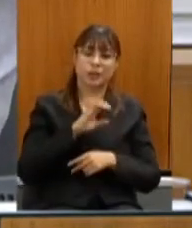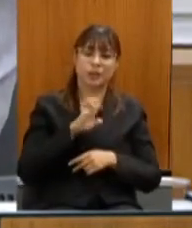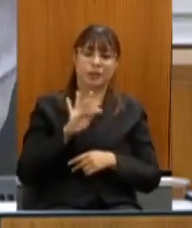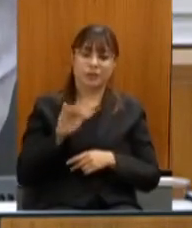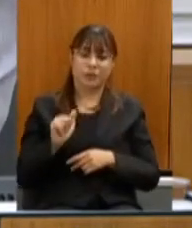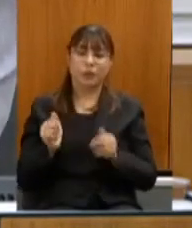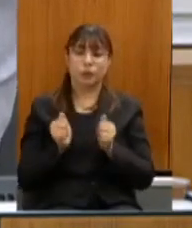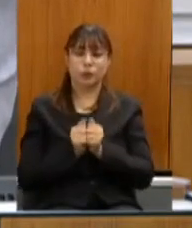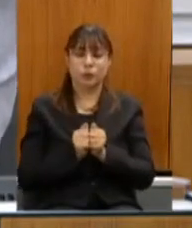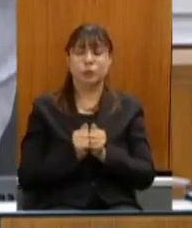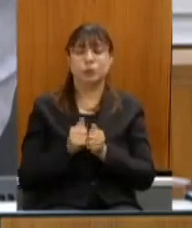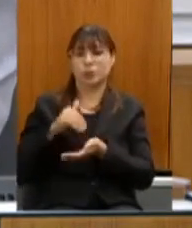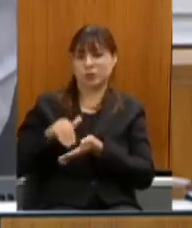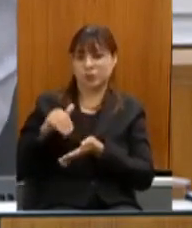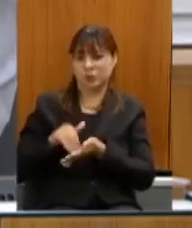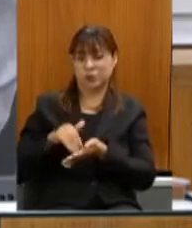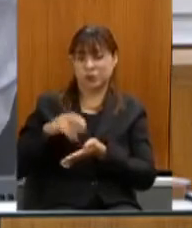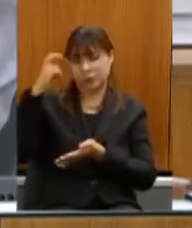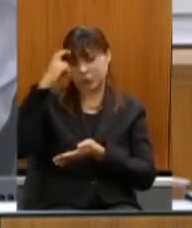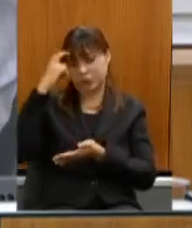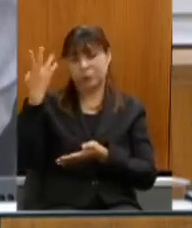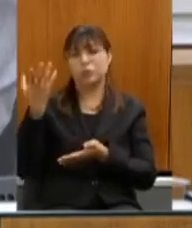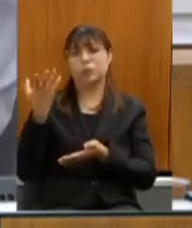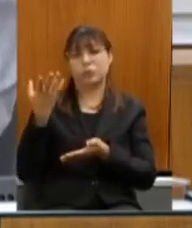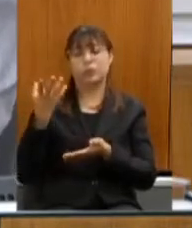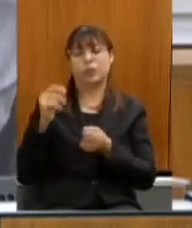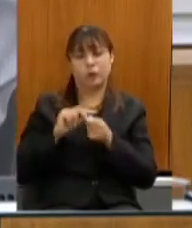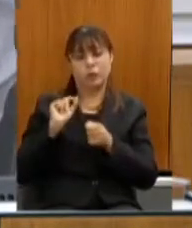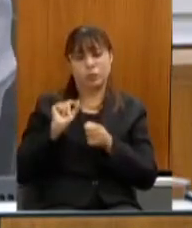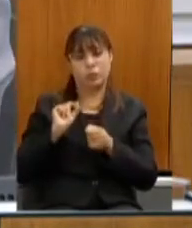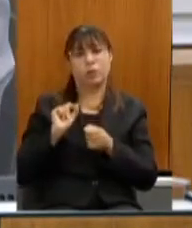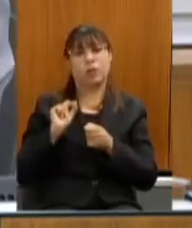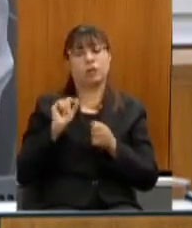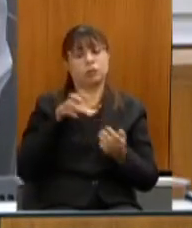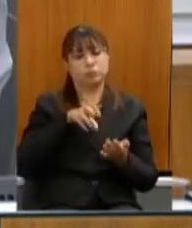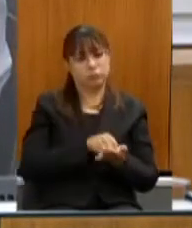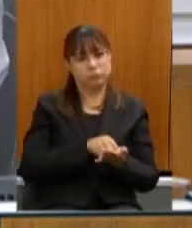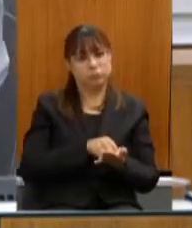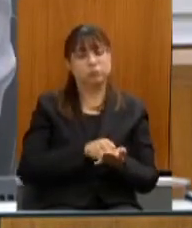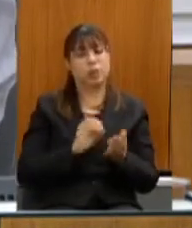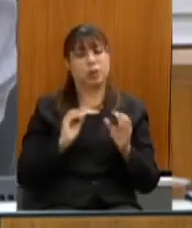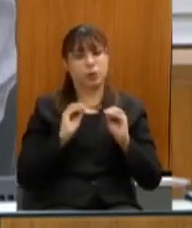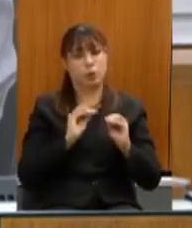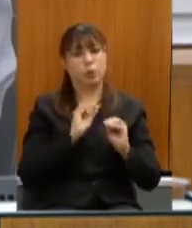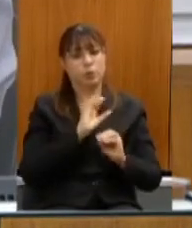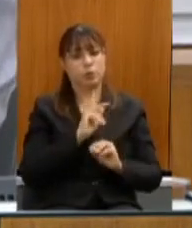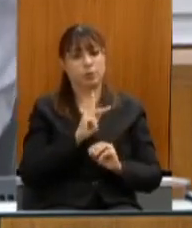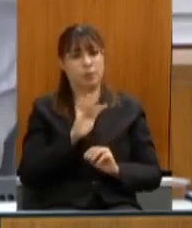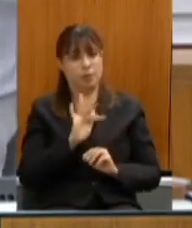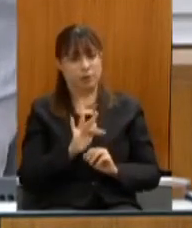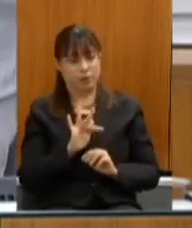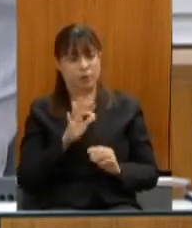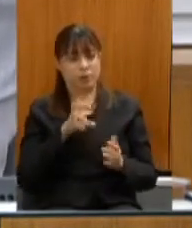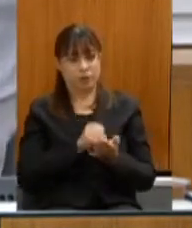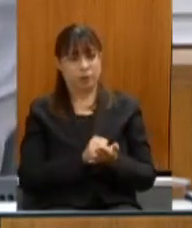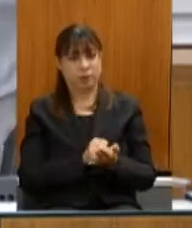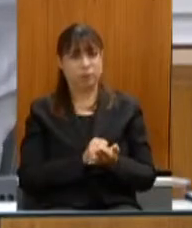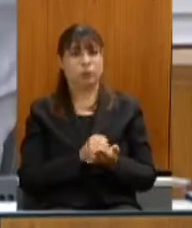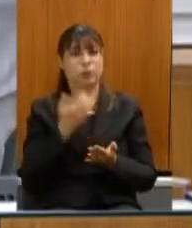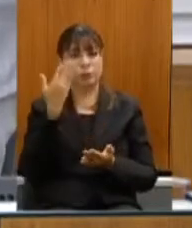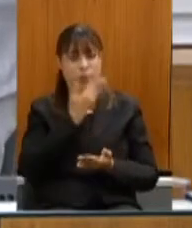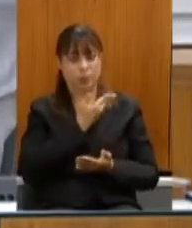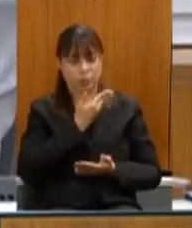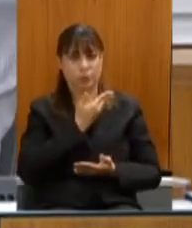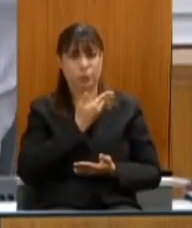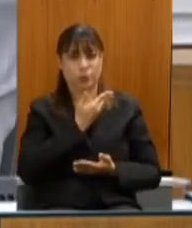Secult fez o credenciamento então as pessoas colocam com o CPF se credenciam provam que